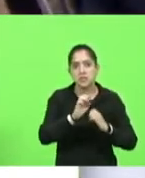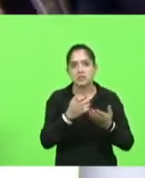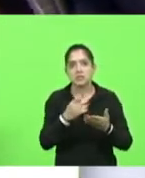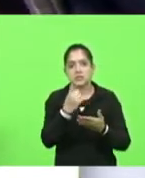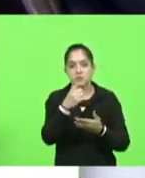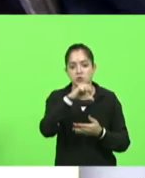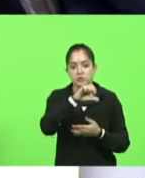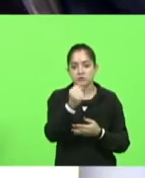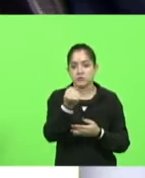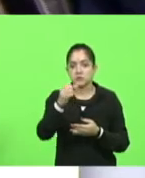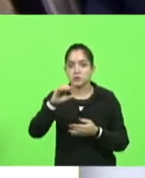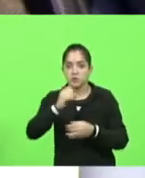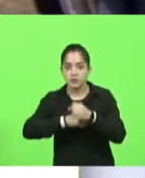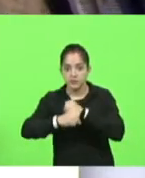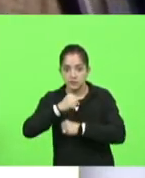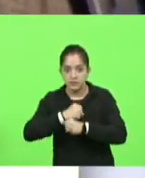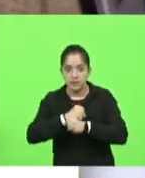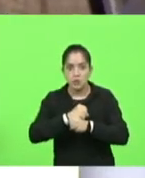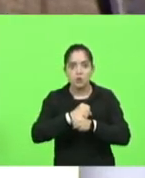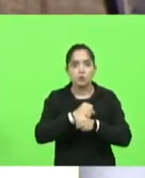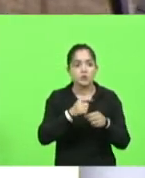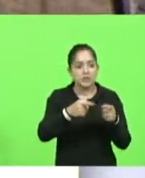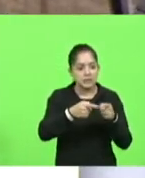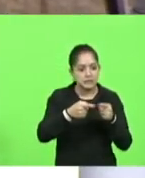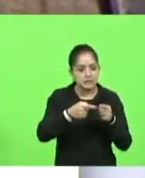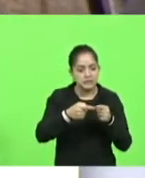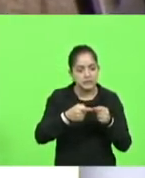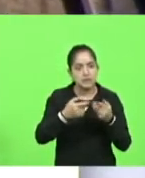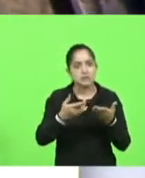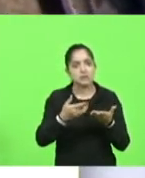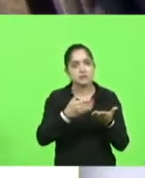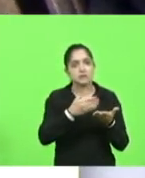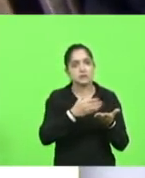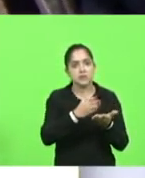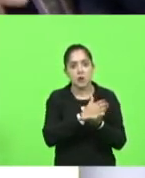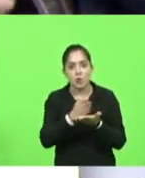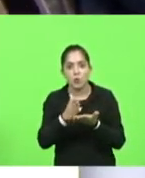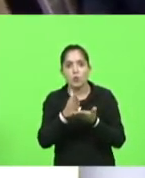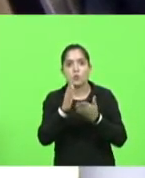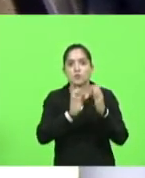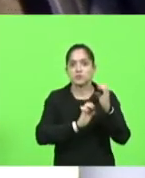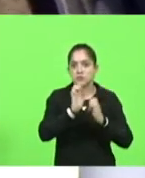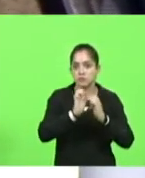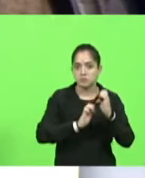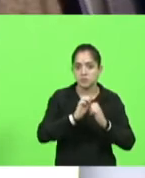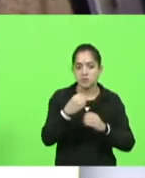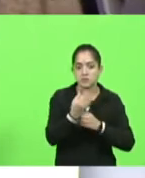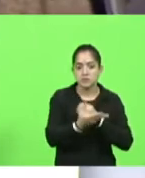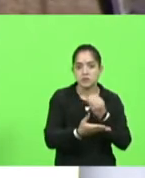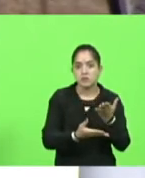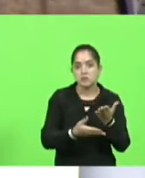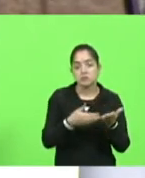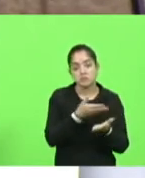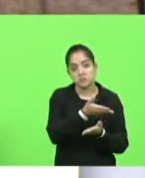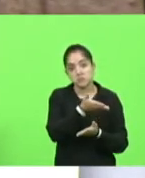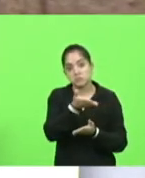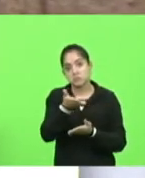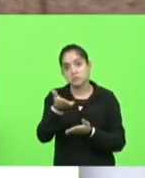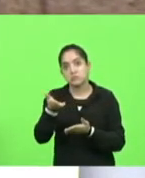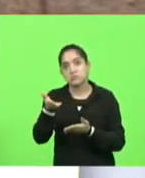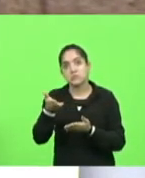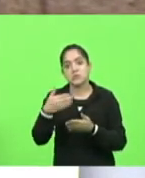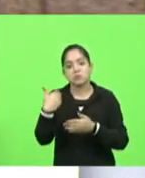o governo deu uma série de licenças a determinadas empresas escolheu algumas deu licenças para elas e essas licenças foram sendo